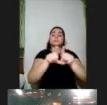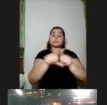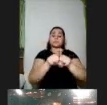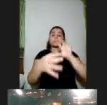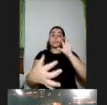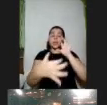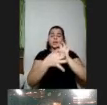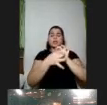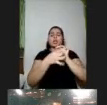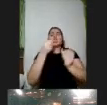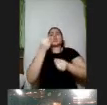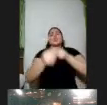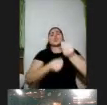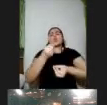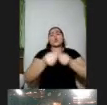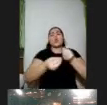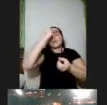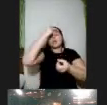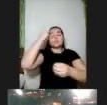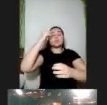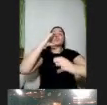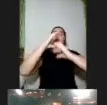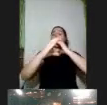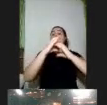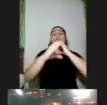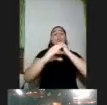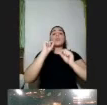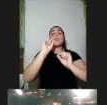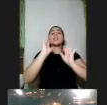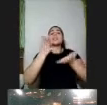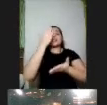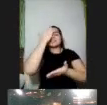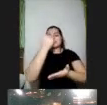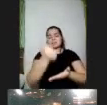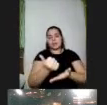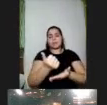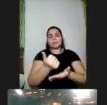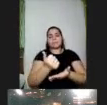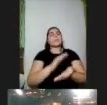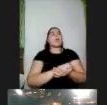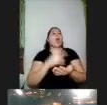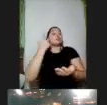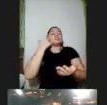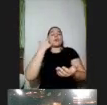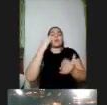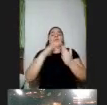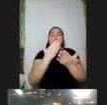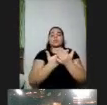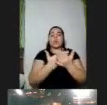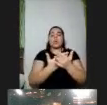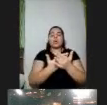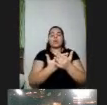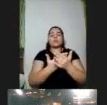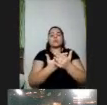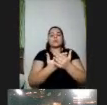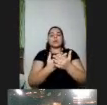forma como as pessoas se comunicam sobre o que elas sabem então muitas vezes isso é muito comum nas escolas a gente oferece sempre a